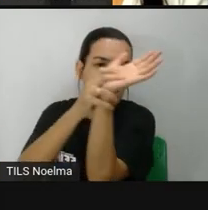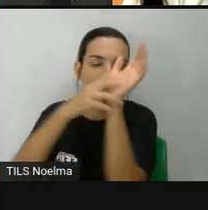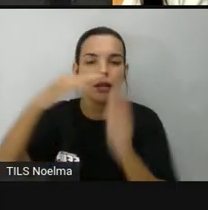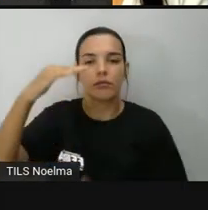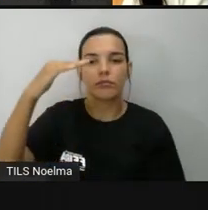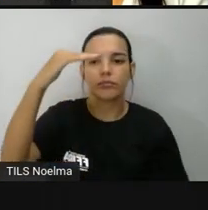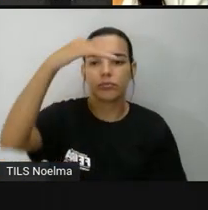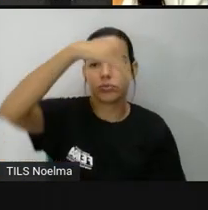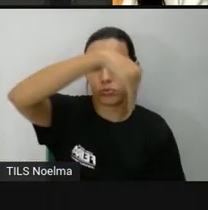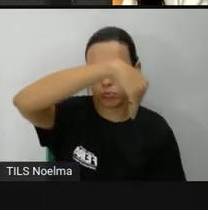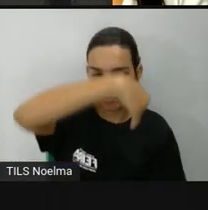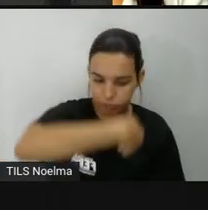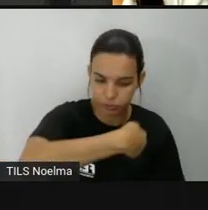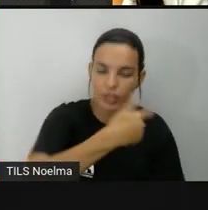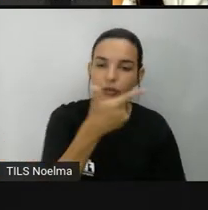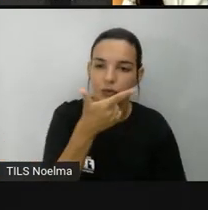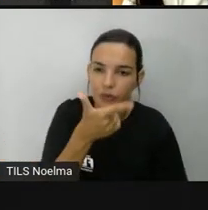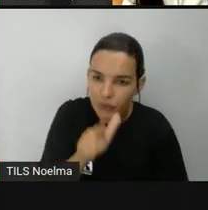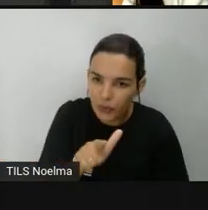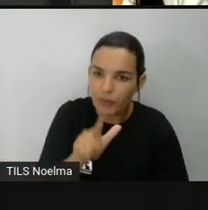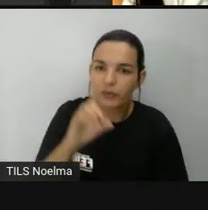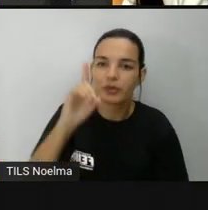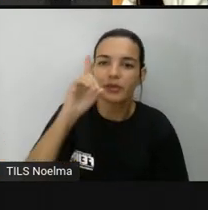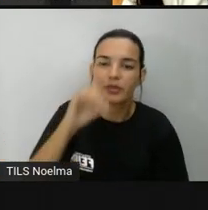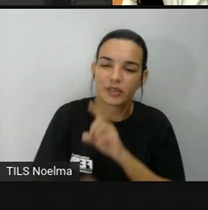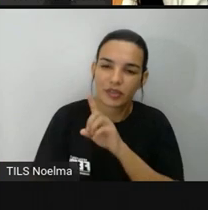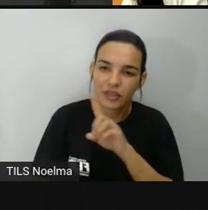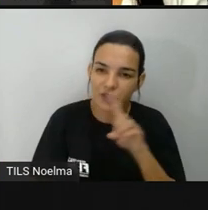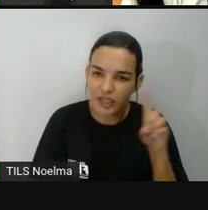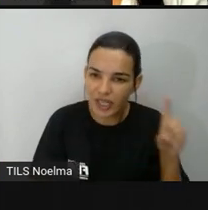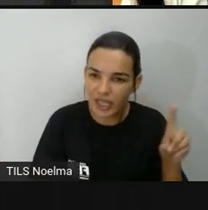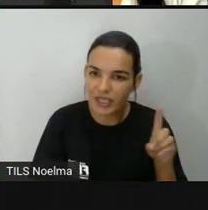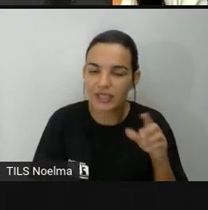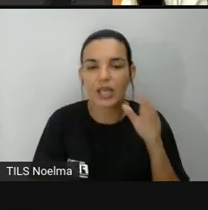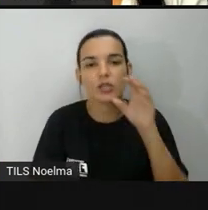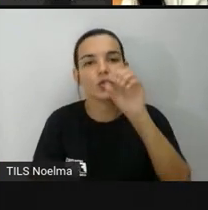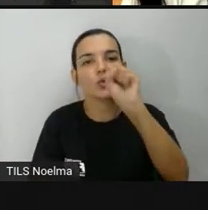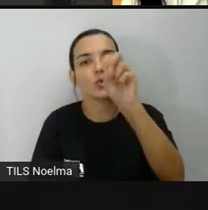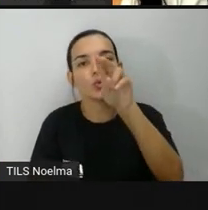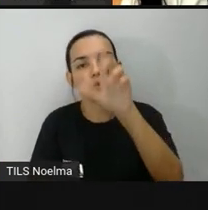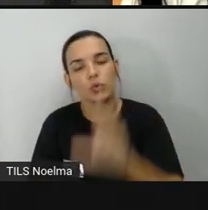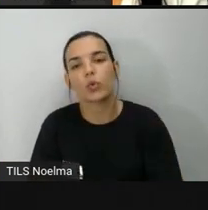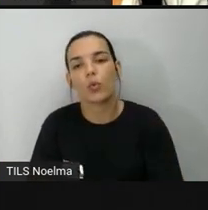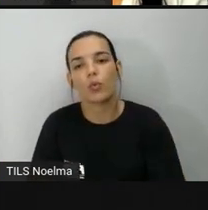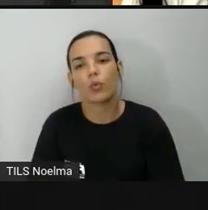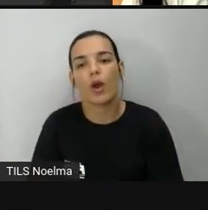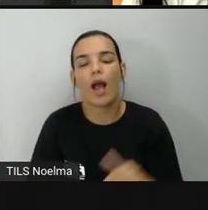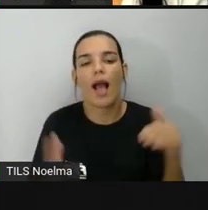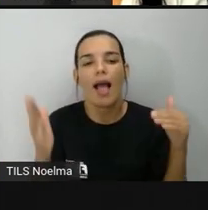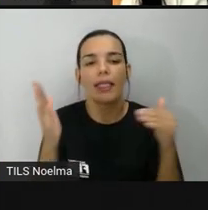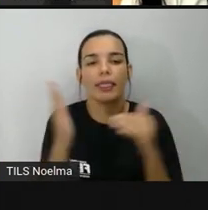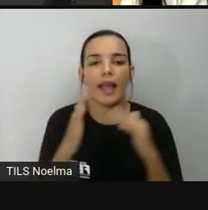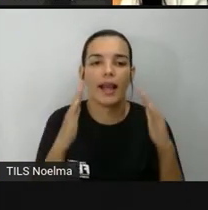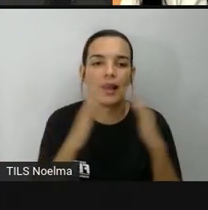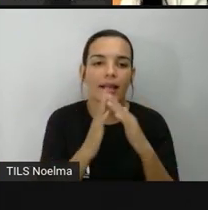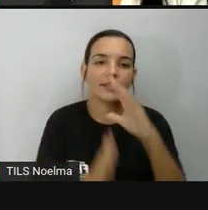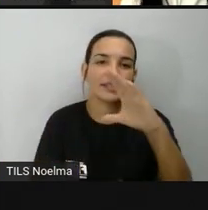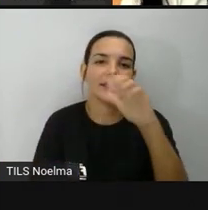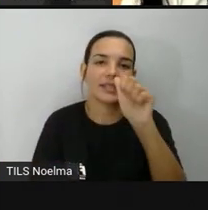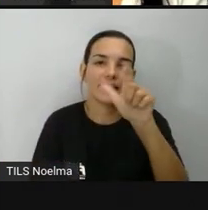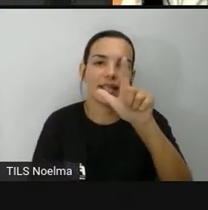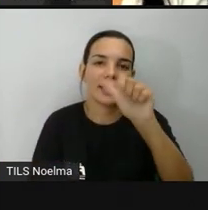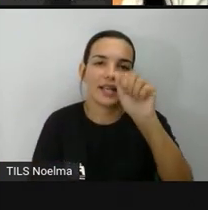Ela vai virar novamente à direita em sentido sul, até chegar à casa de